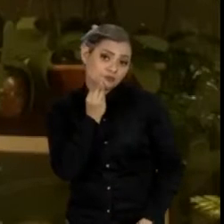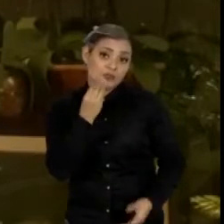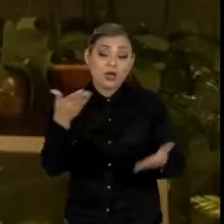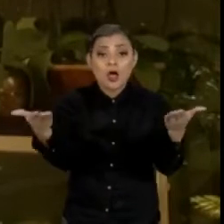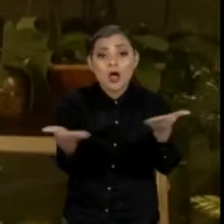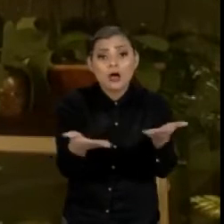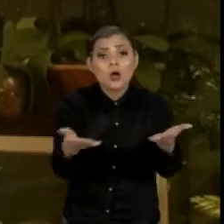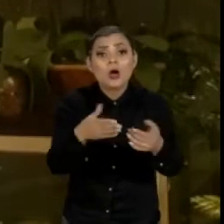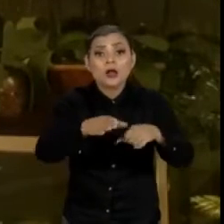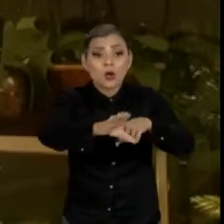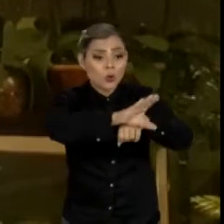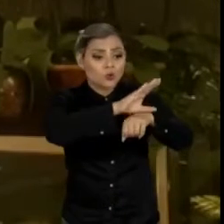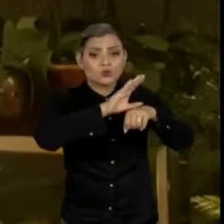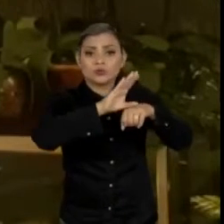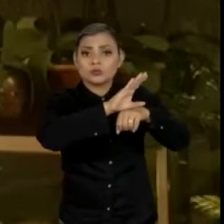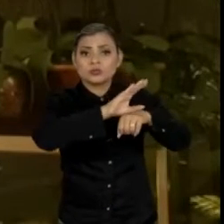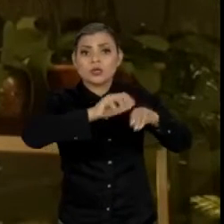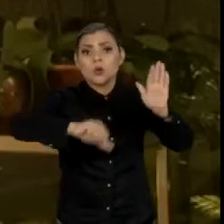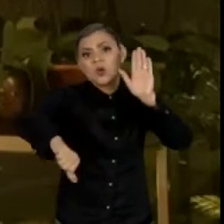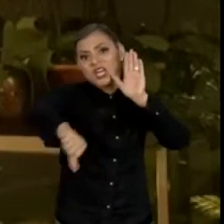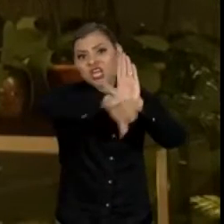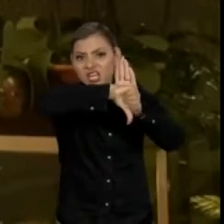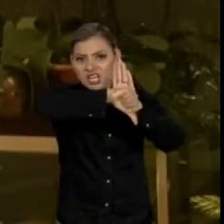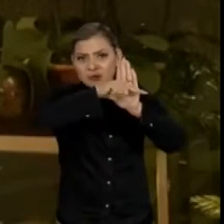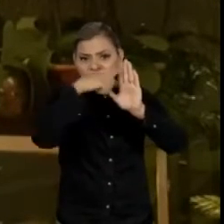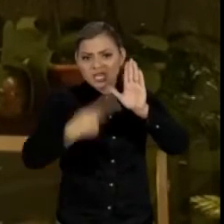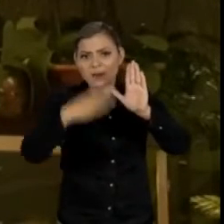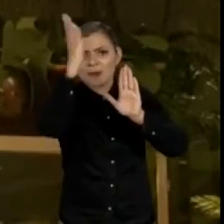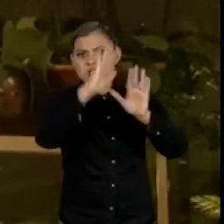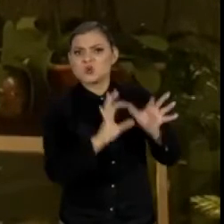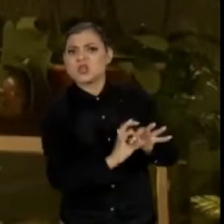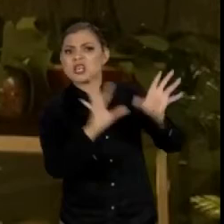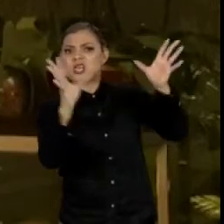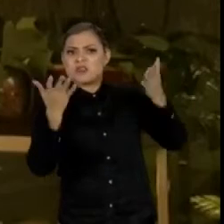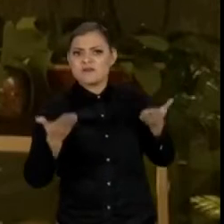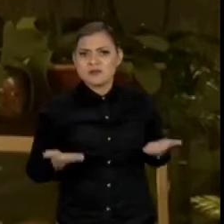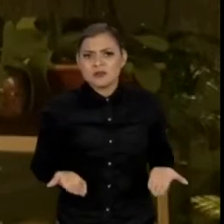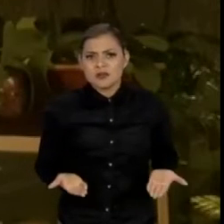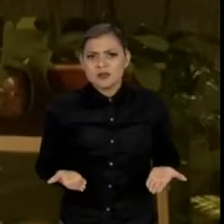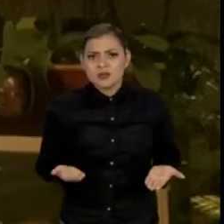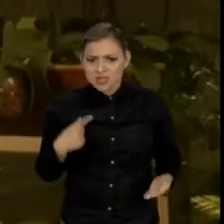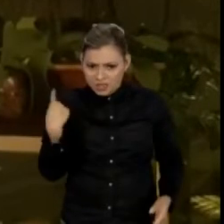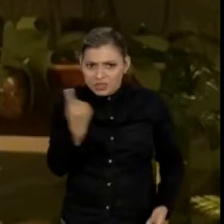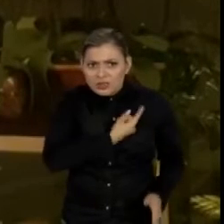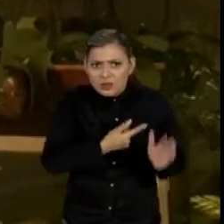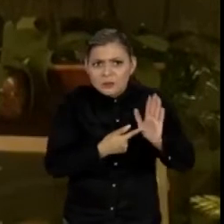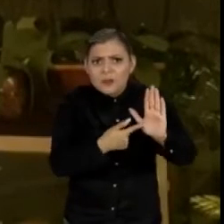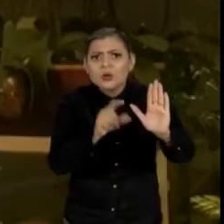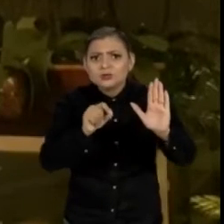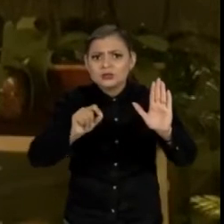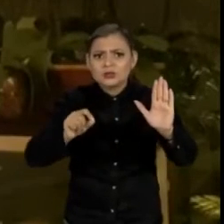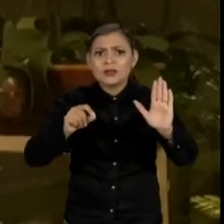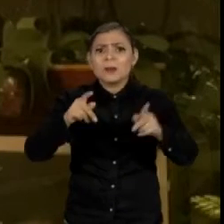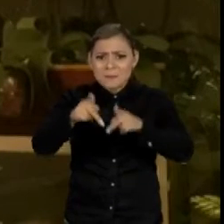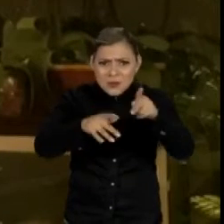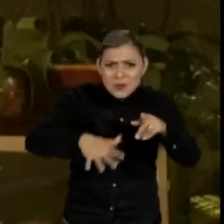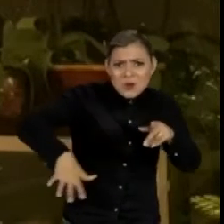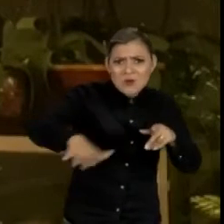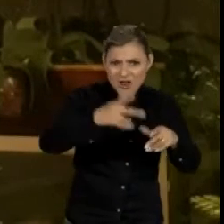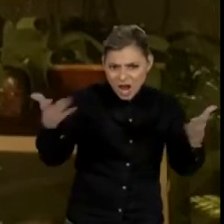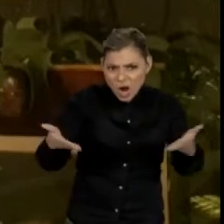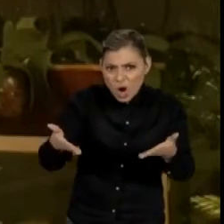constitucionalizar o crime no país. Teremos, donavante, a República dos